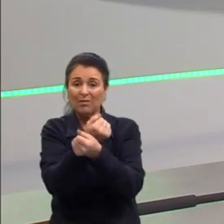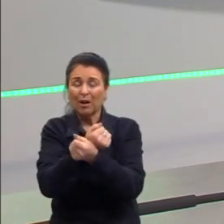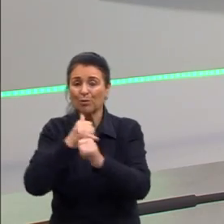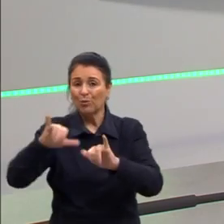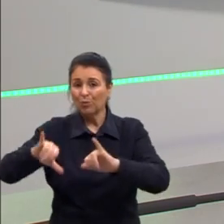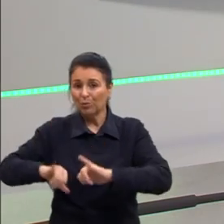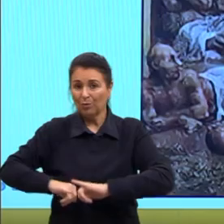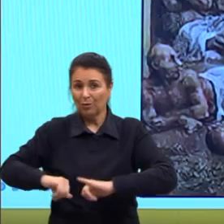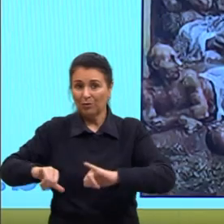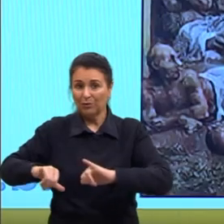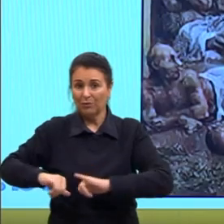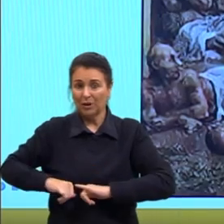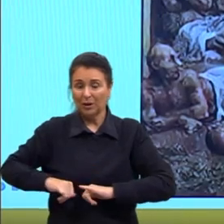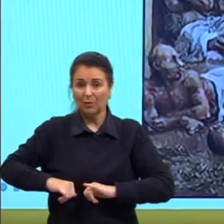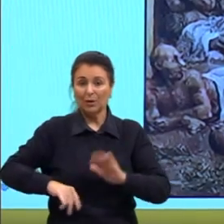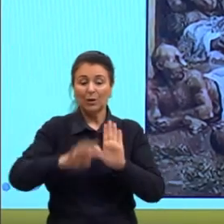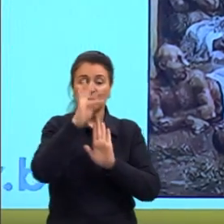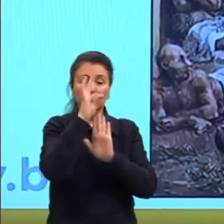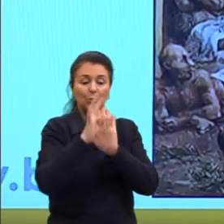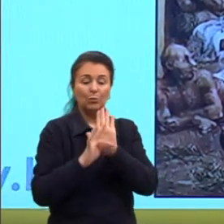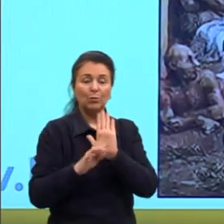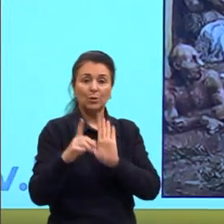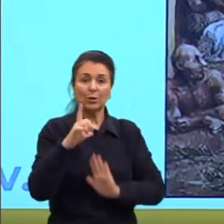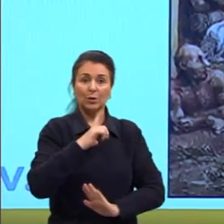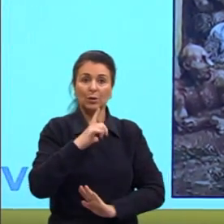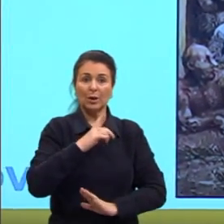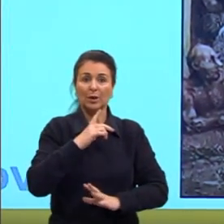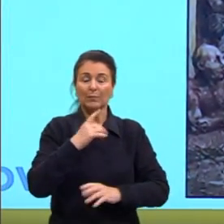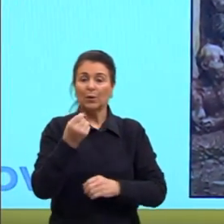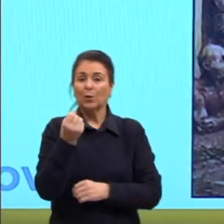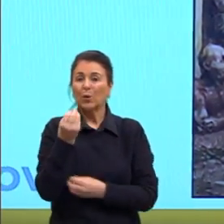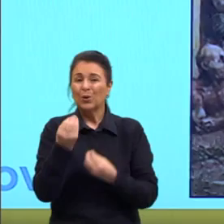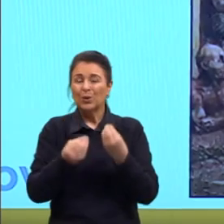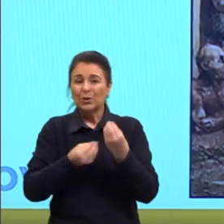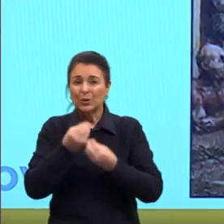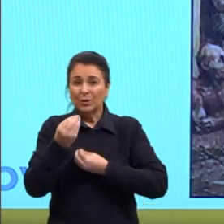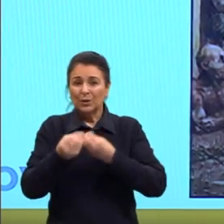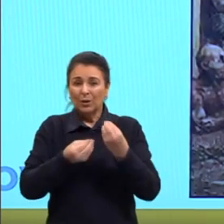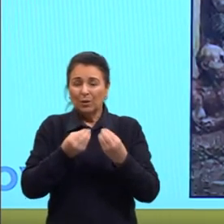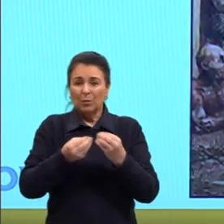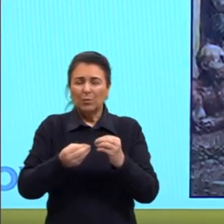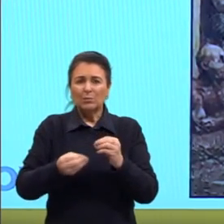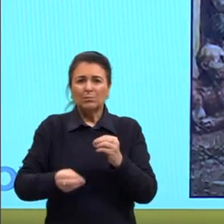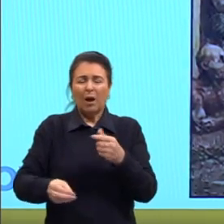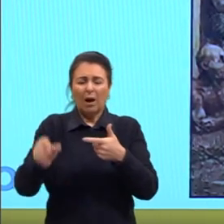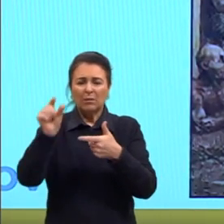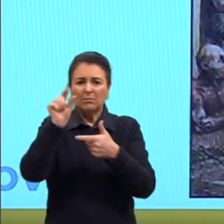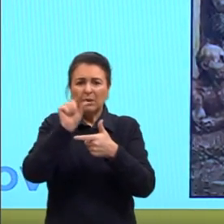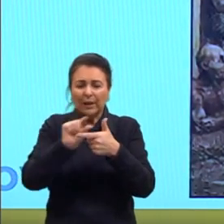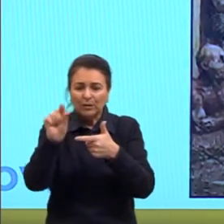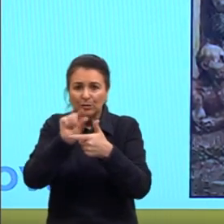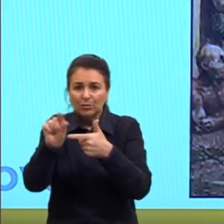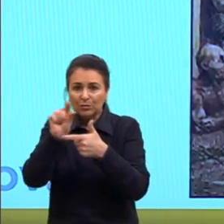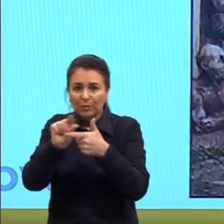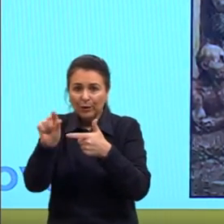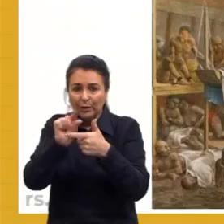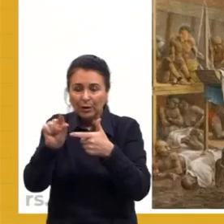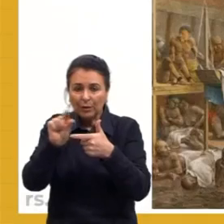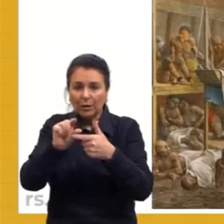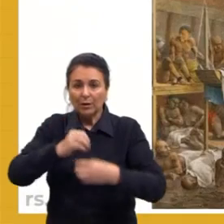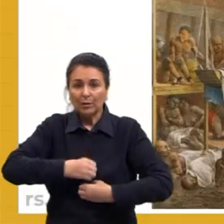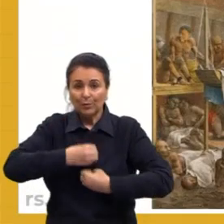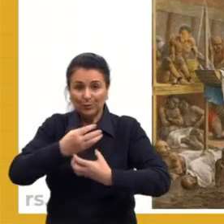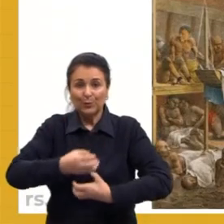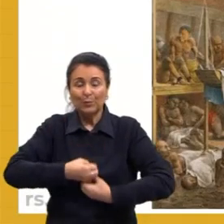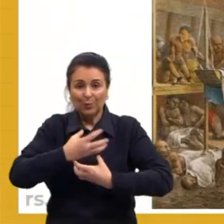pequeno trecho, temos como se fosse uma legenda, que é a parte do poema Navio